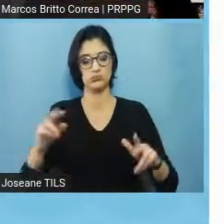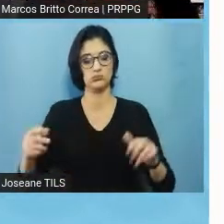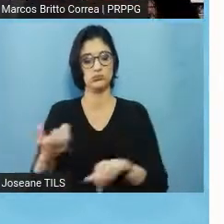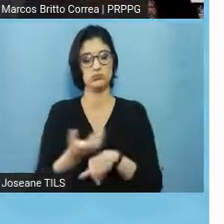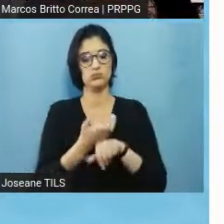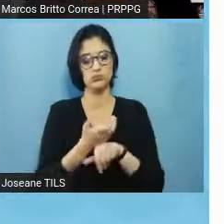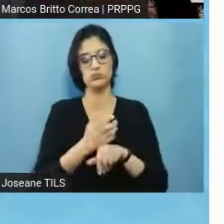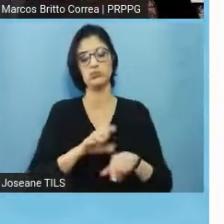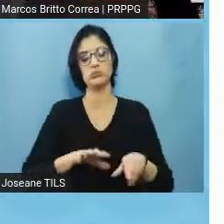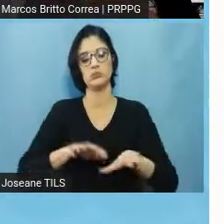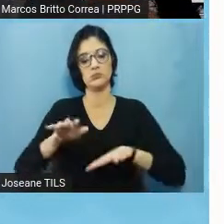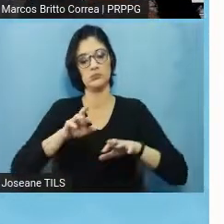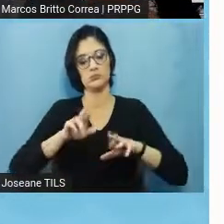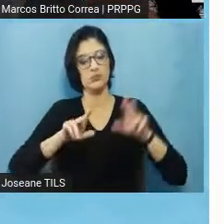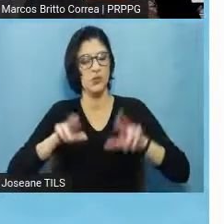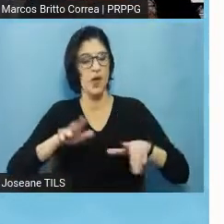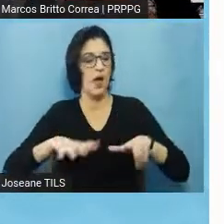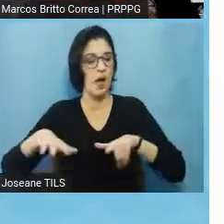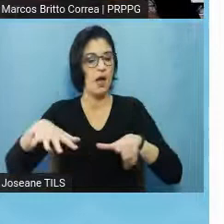conhecimento de maneira mais